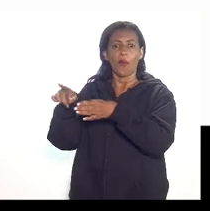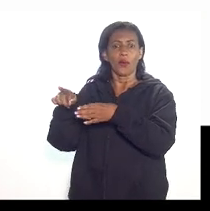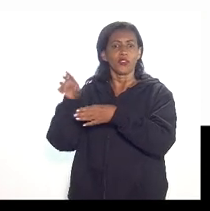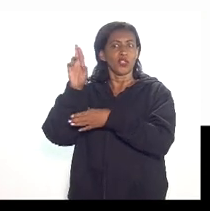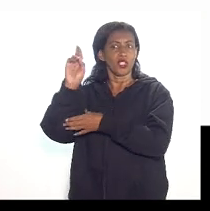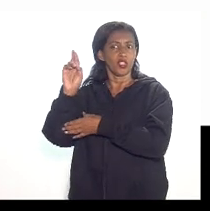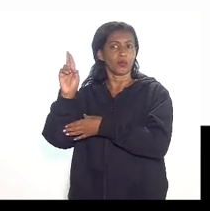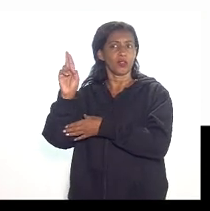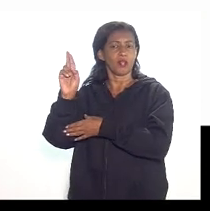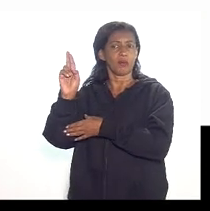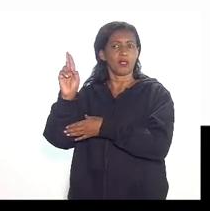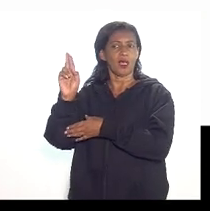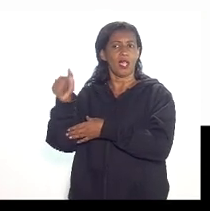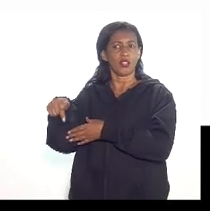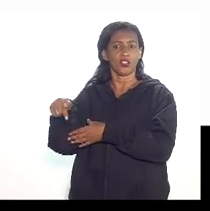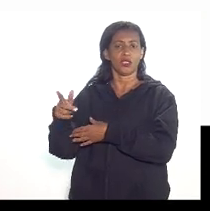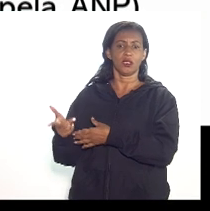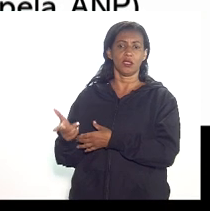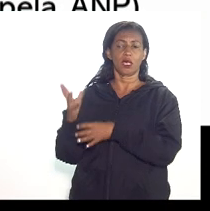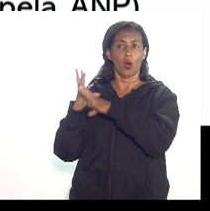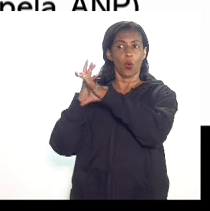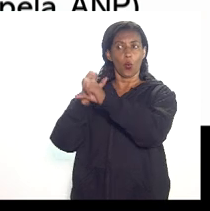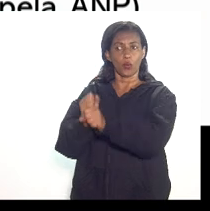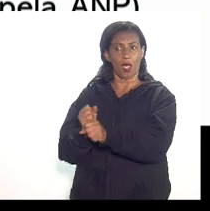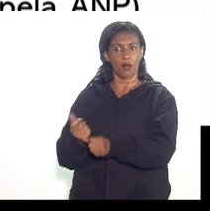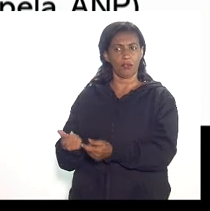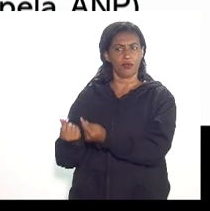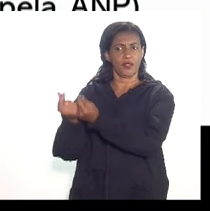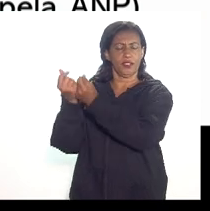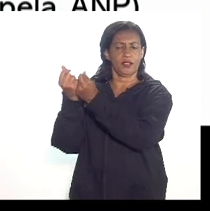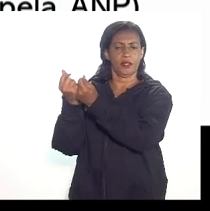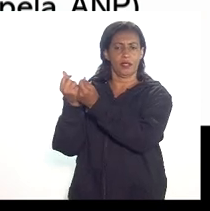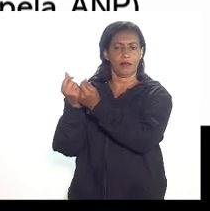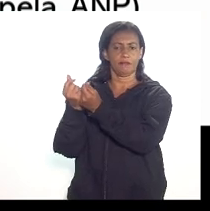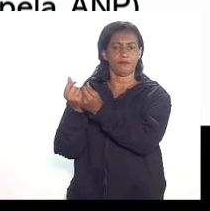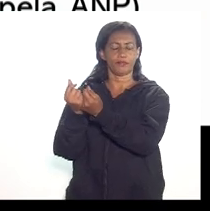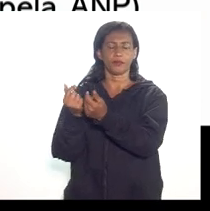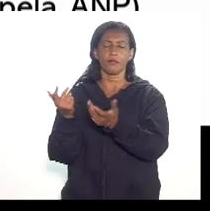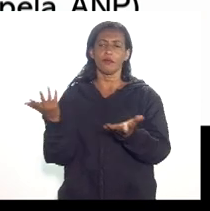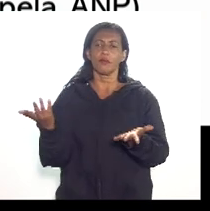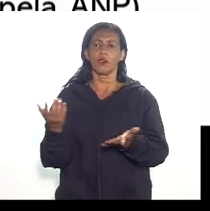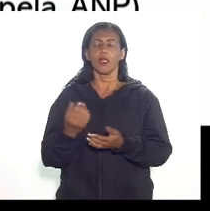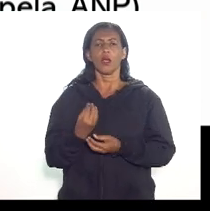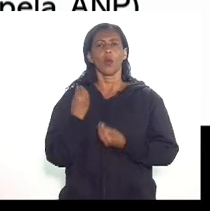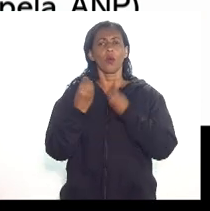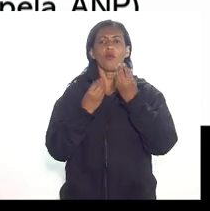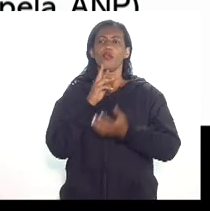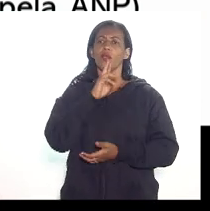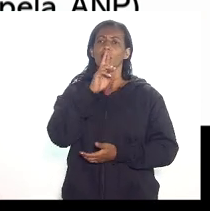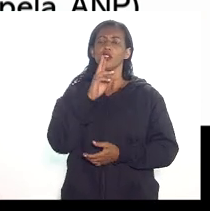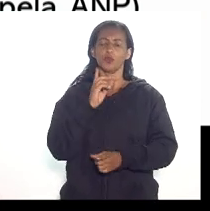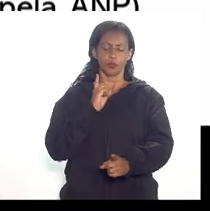sua escrituração contábil financeira qual foi a alternativa que nós encontramos